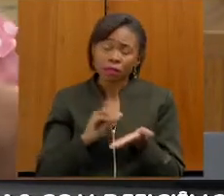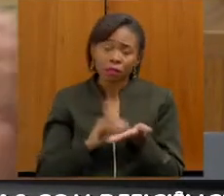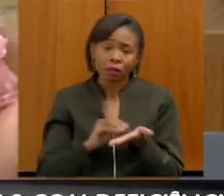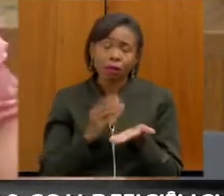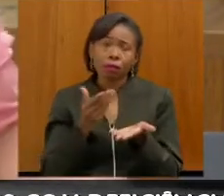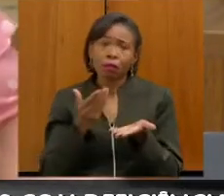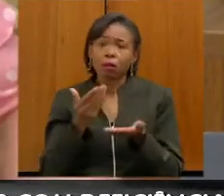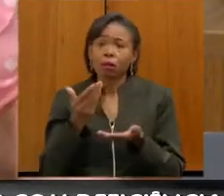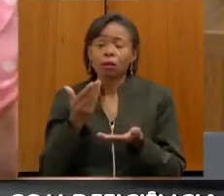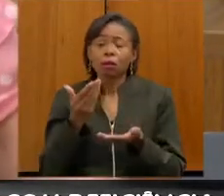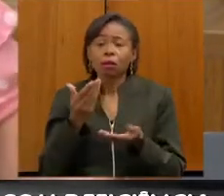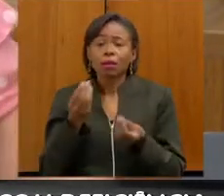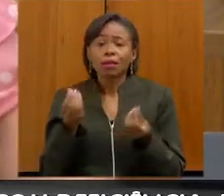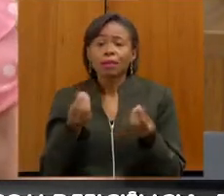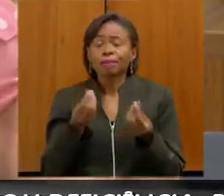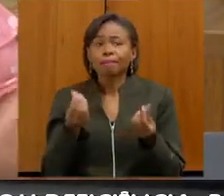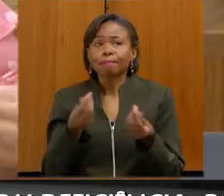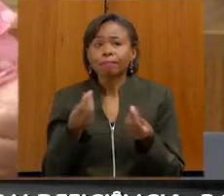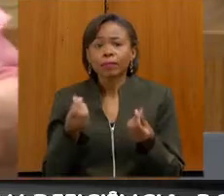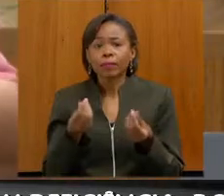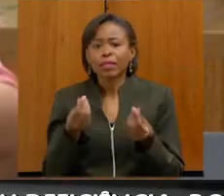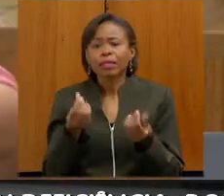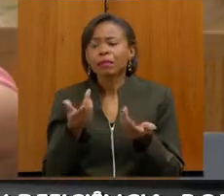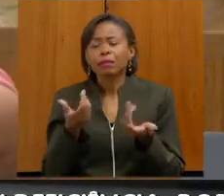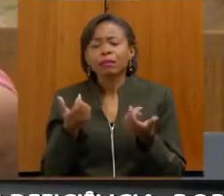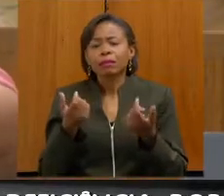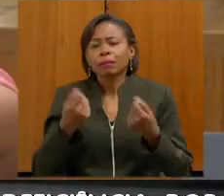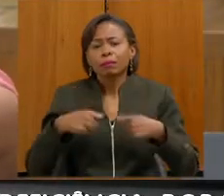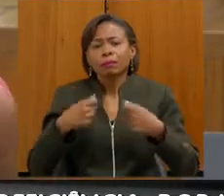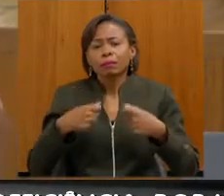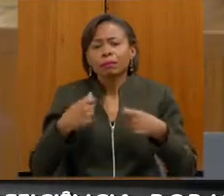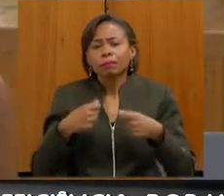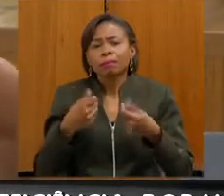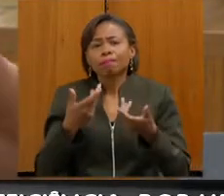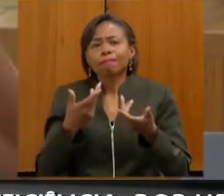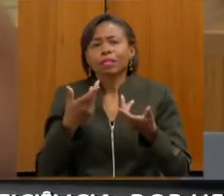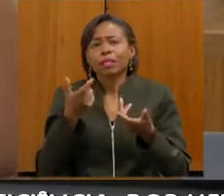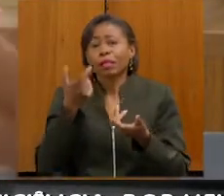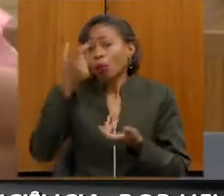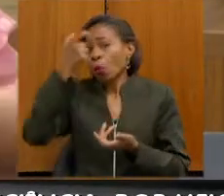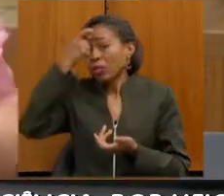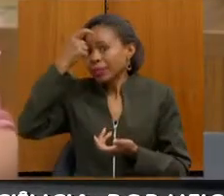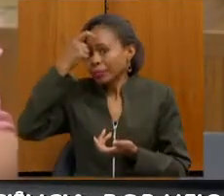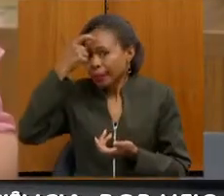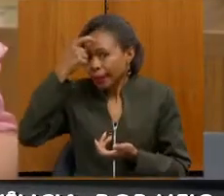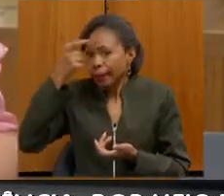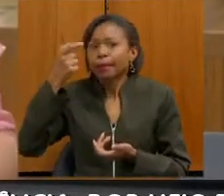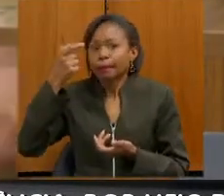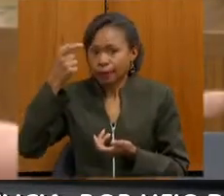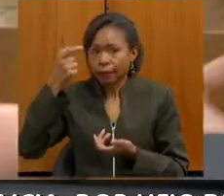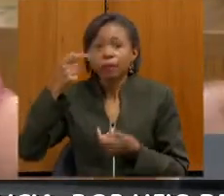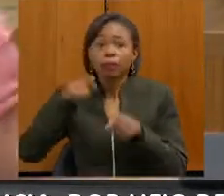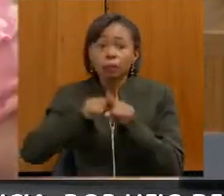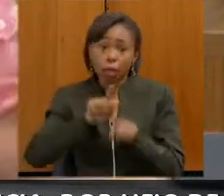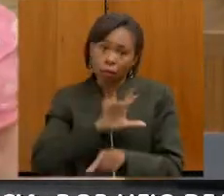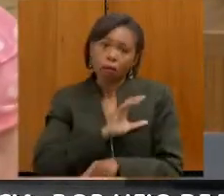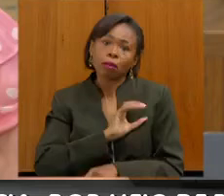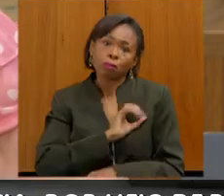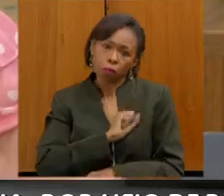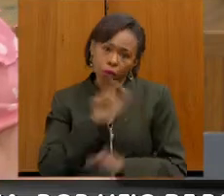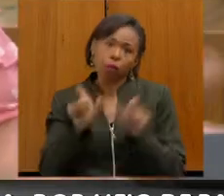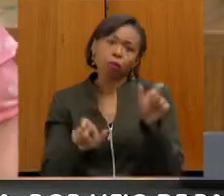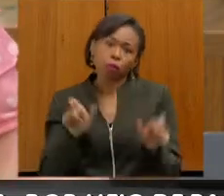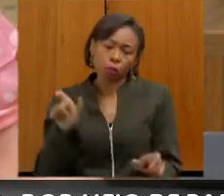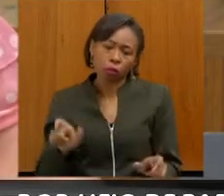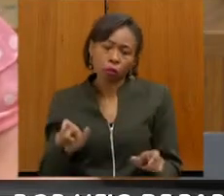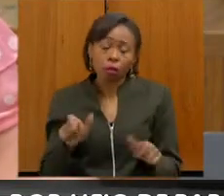de... Como é que falo? De mais consciência e amor às pessoas, porque não adianta também você